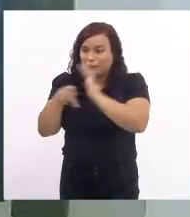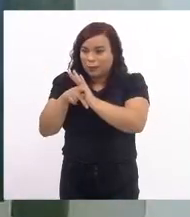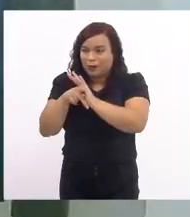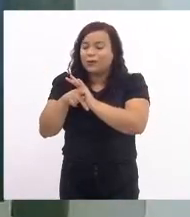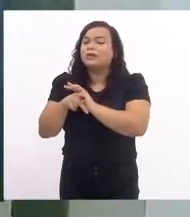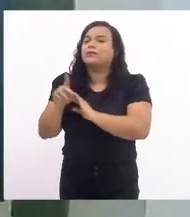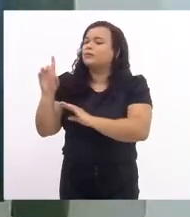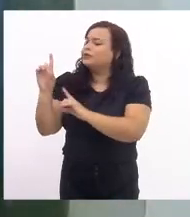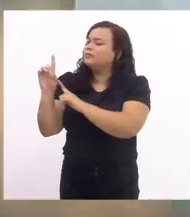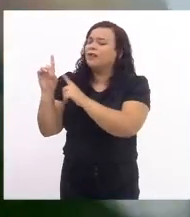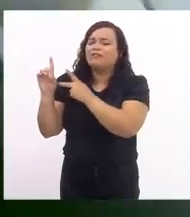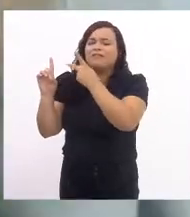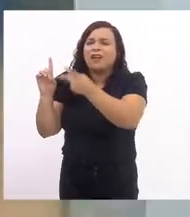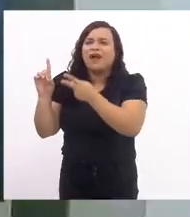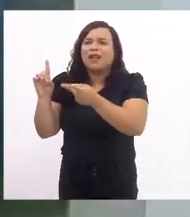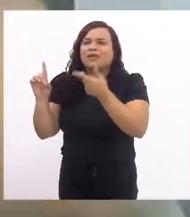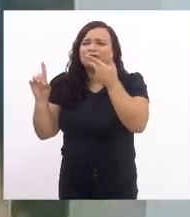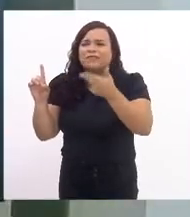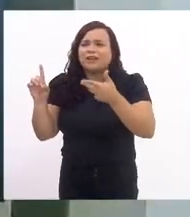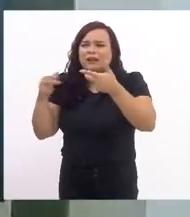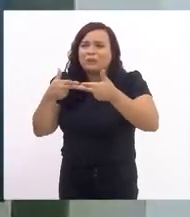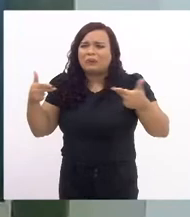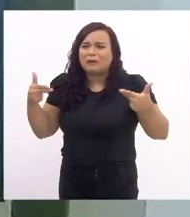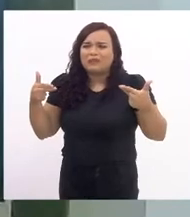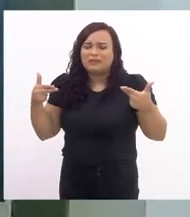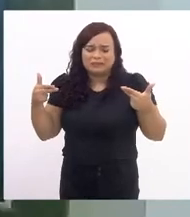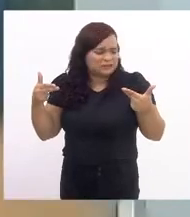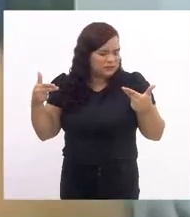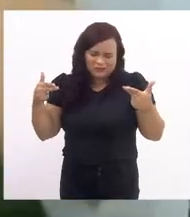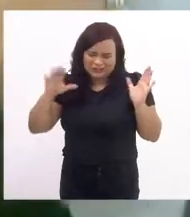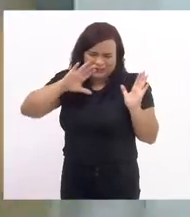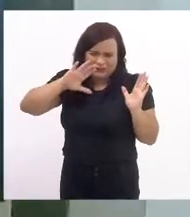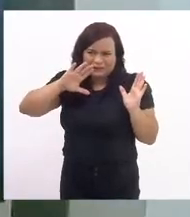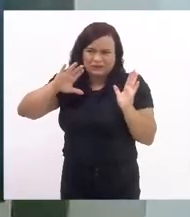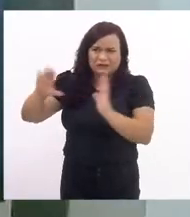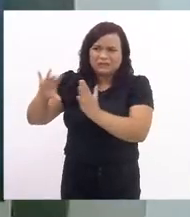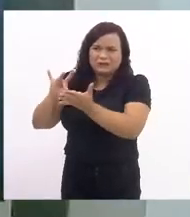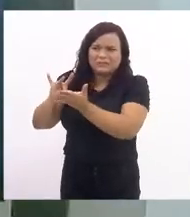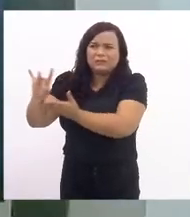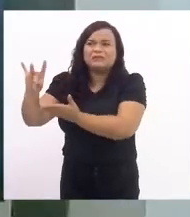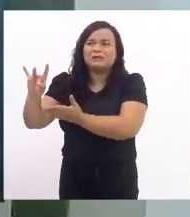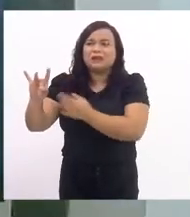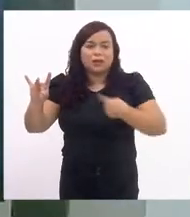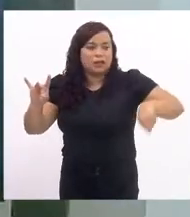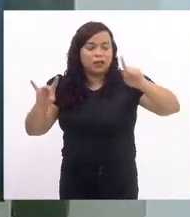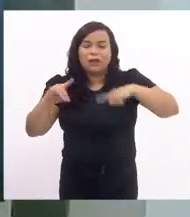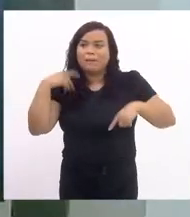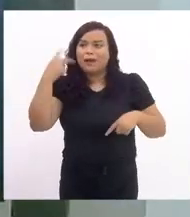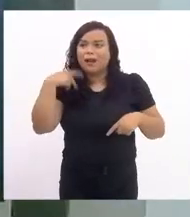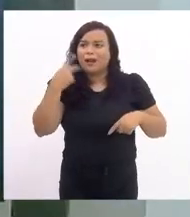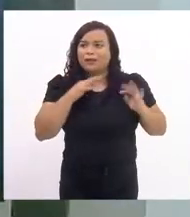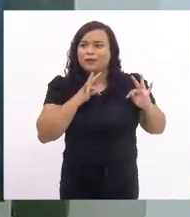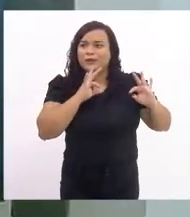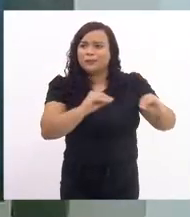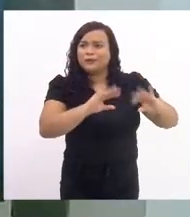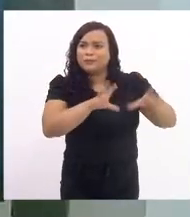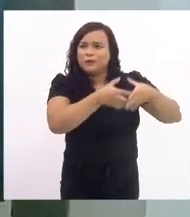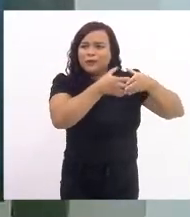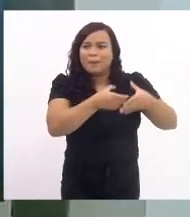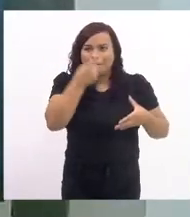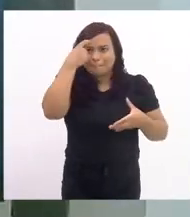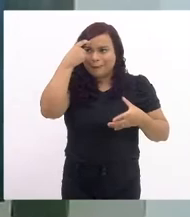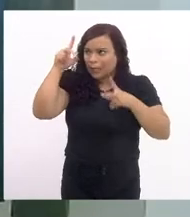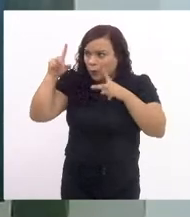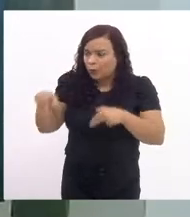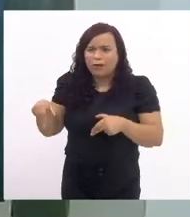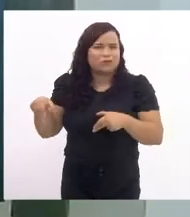representa, em hipótese nenhuma, o que pensam os Parlamentos a respeito da posição das mulheres neste